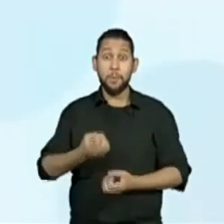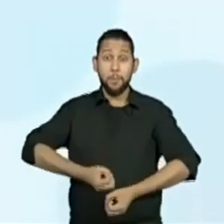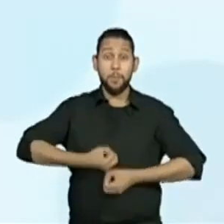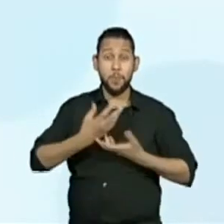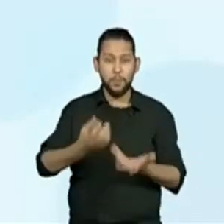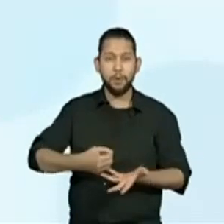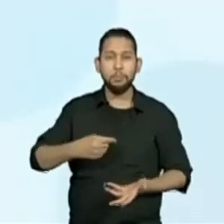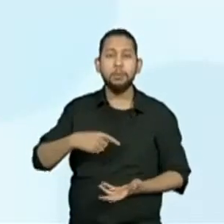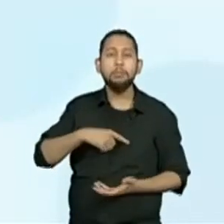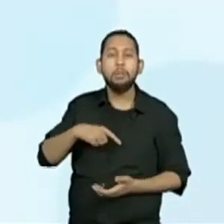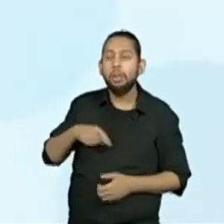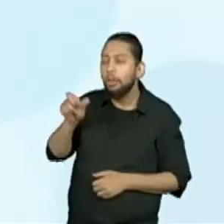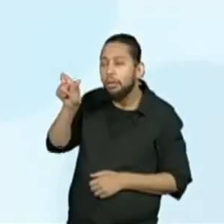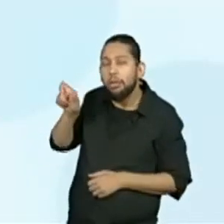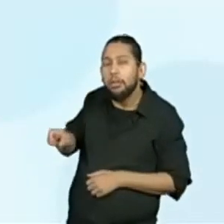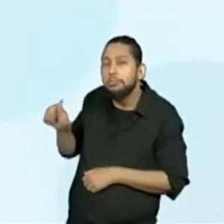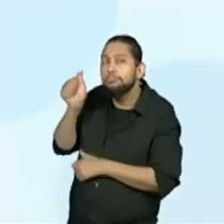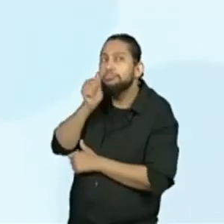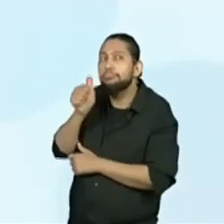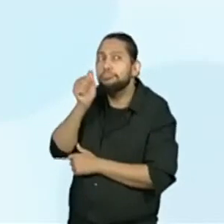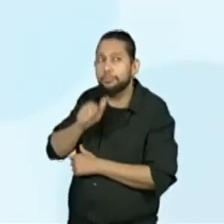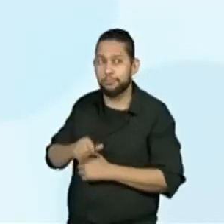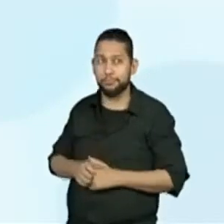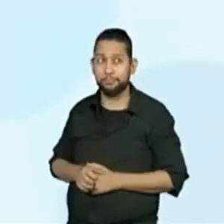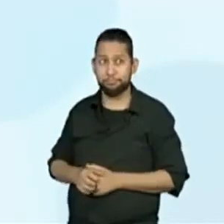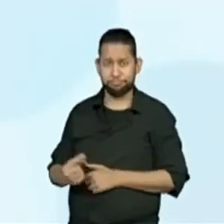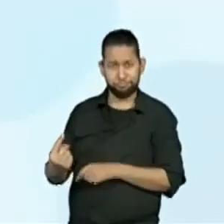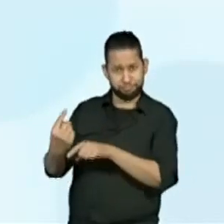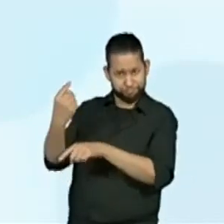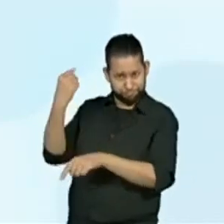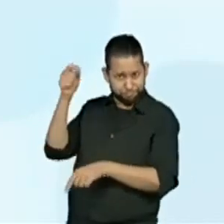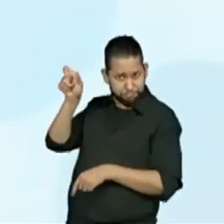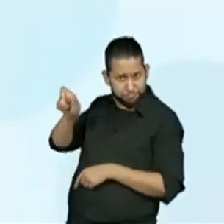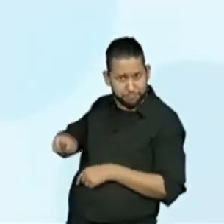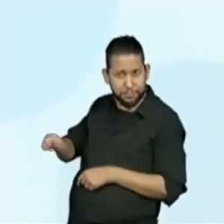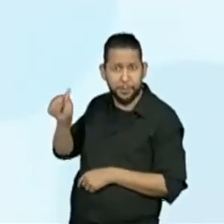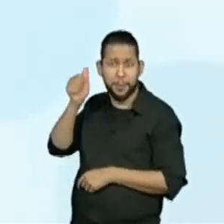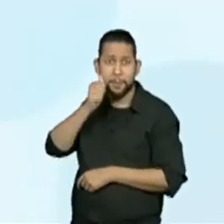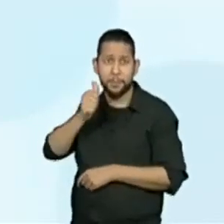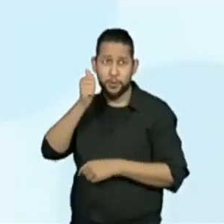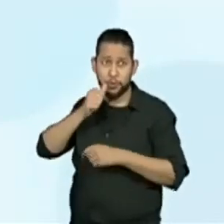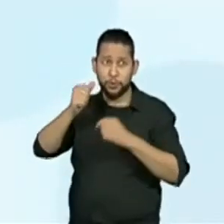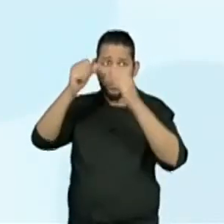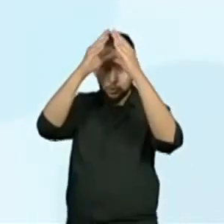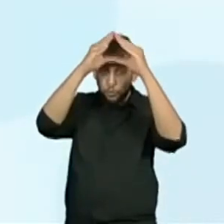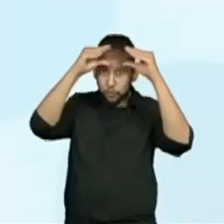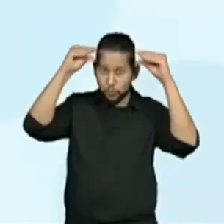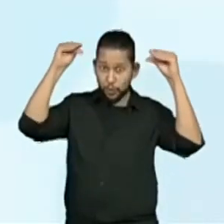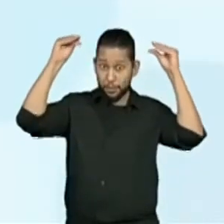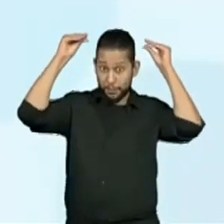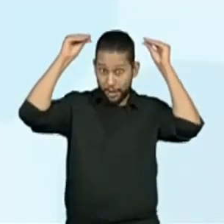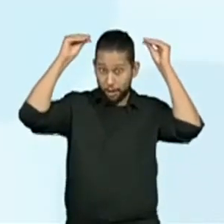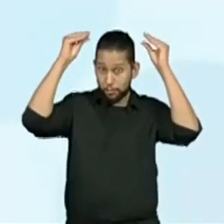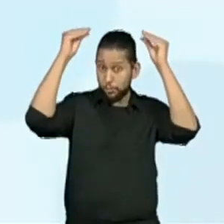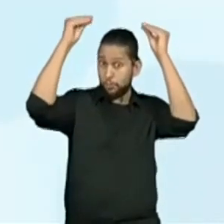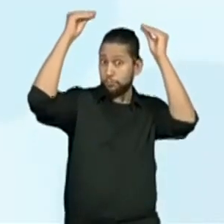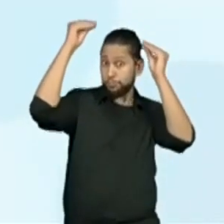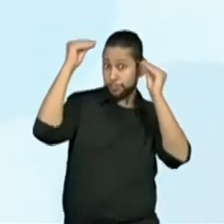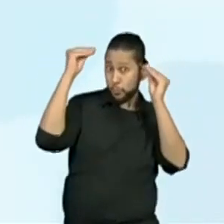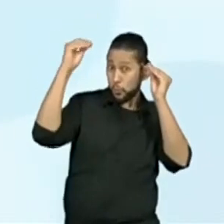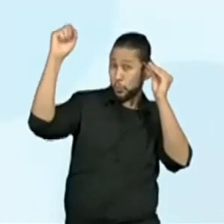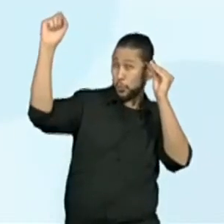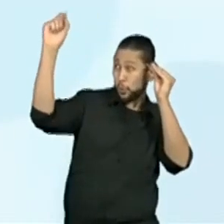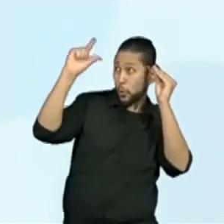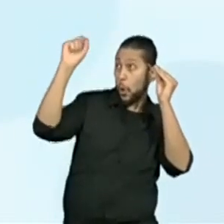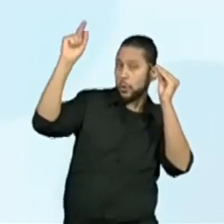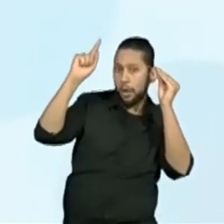de Fernando Pessoa. Havia um menino, que tinha um chapéu, para pôr na cabeça, por causa do sol.